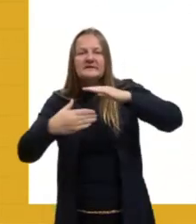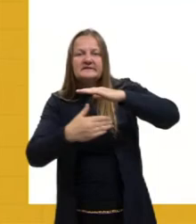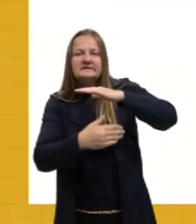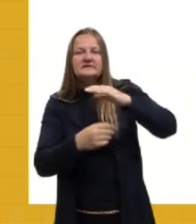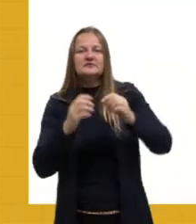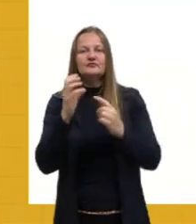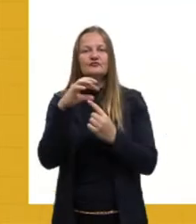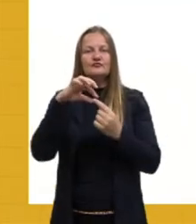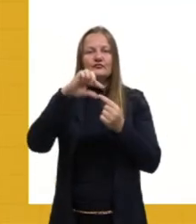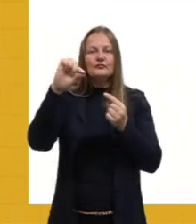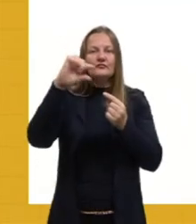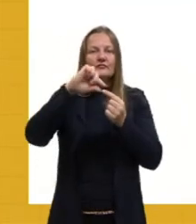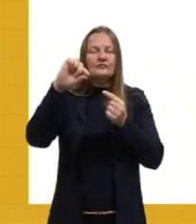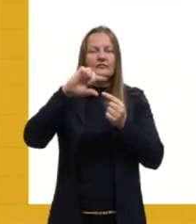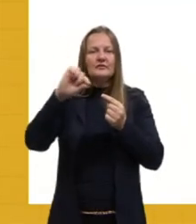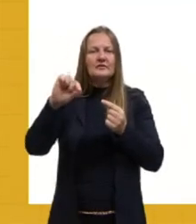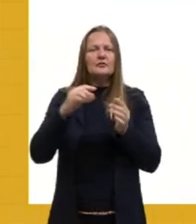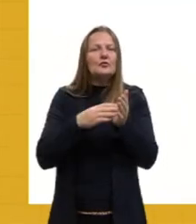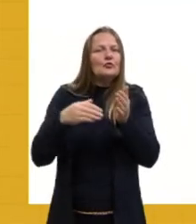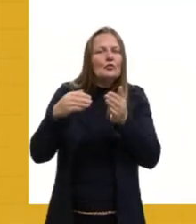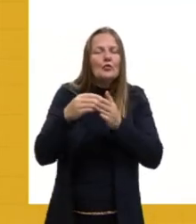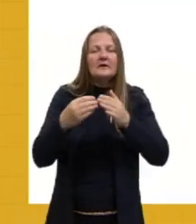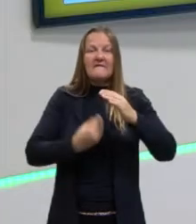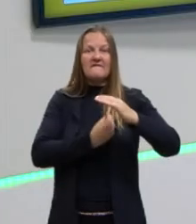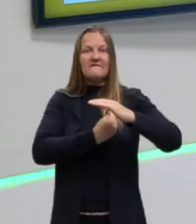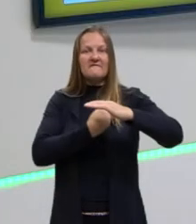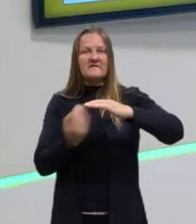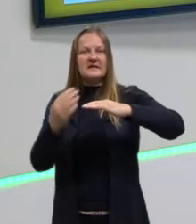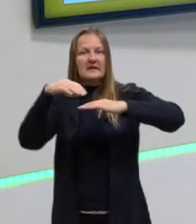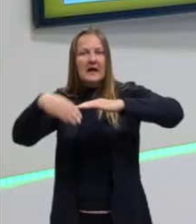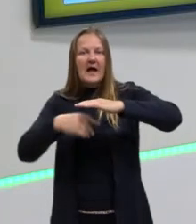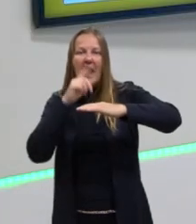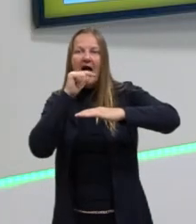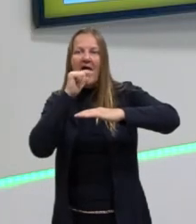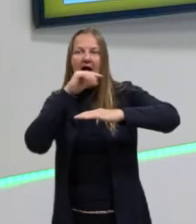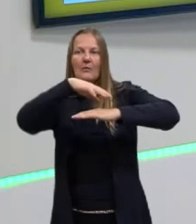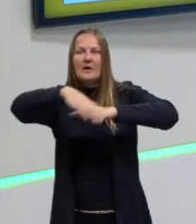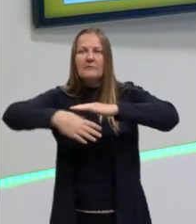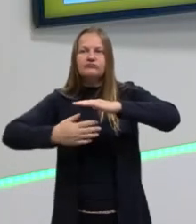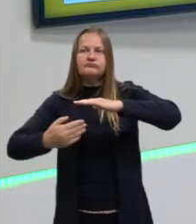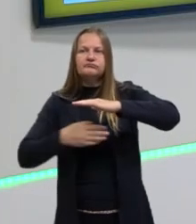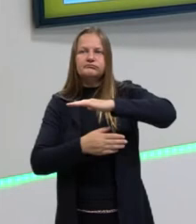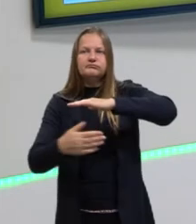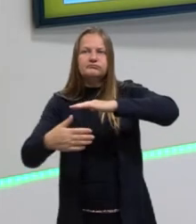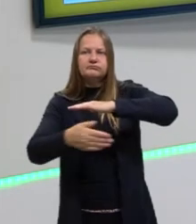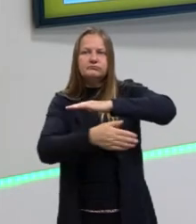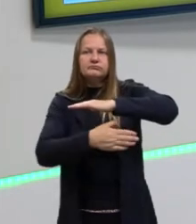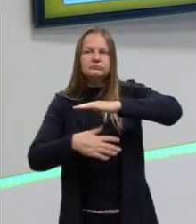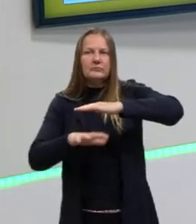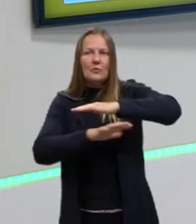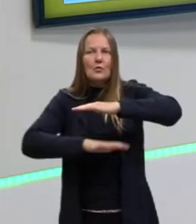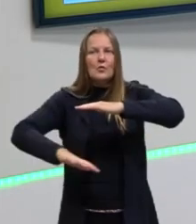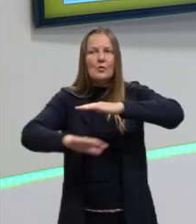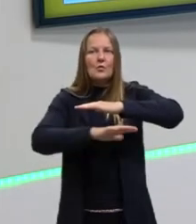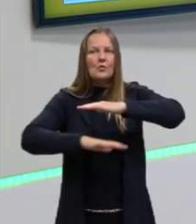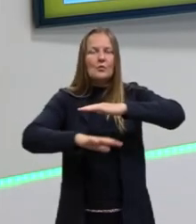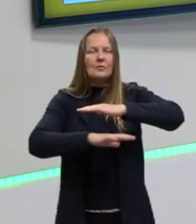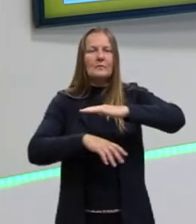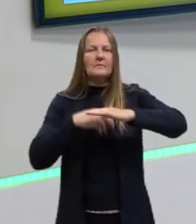os golfinhos. Podem ver que afetou toda a cadeia alimentar ali daquele local.